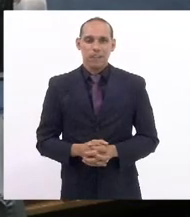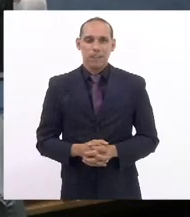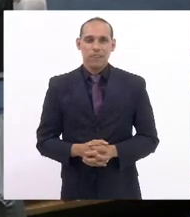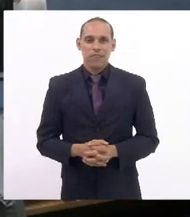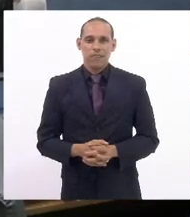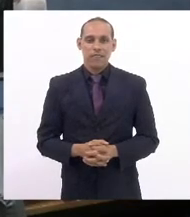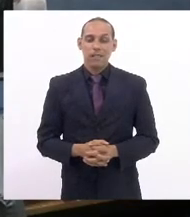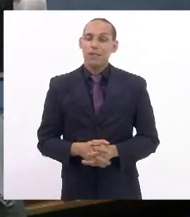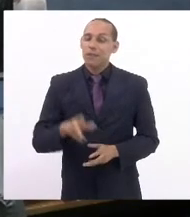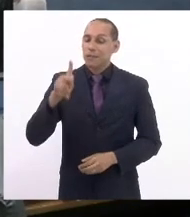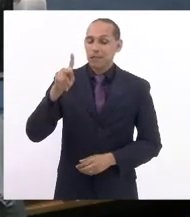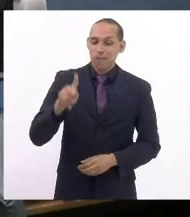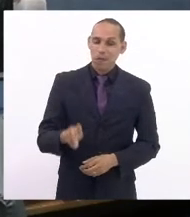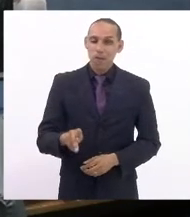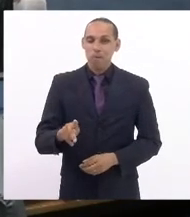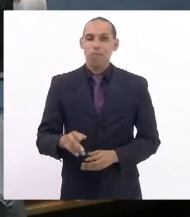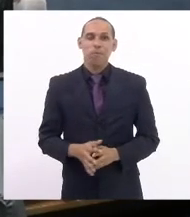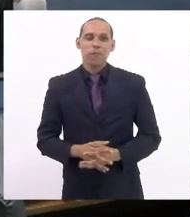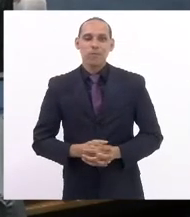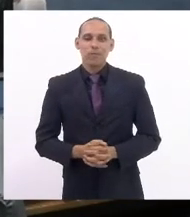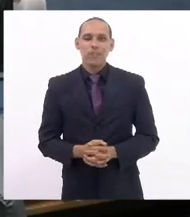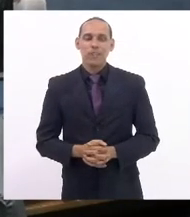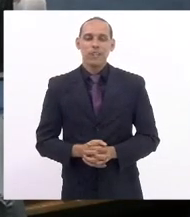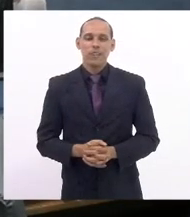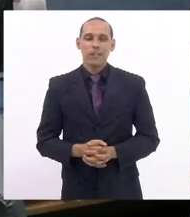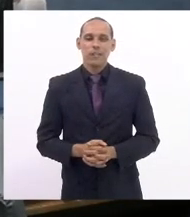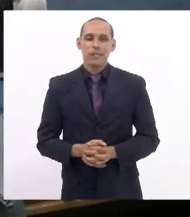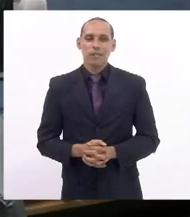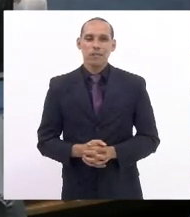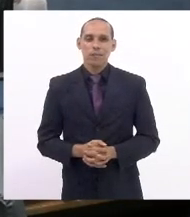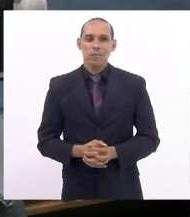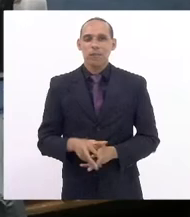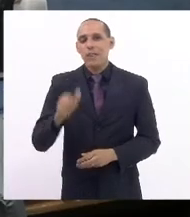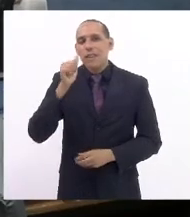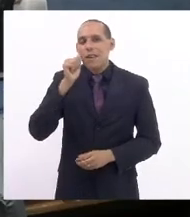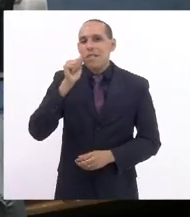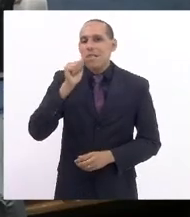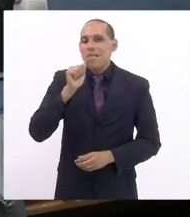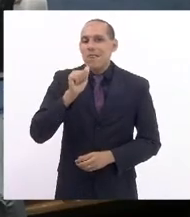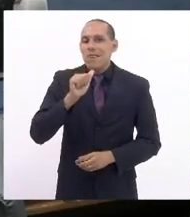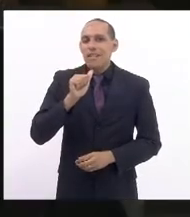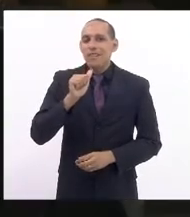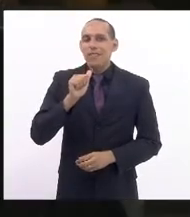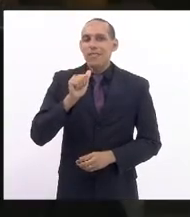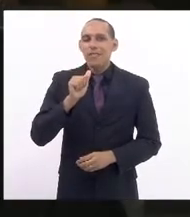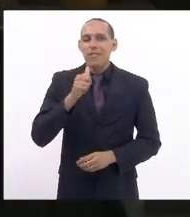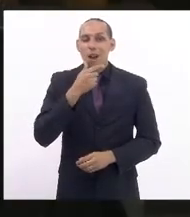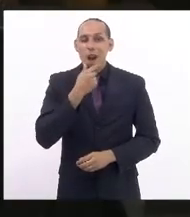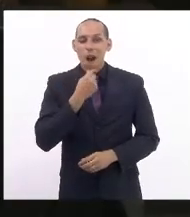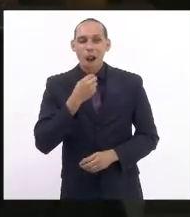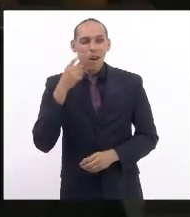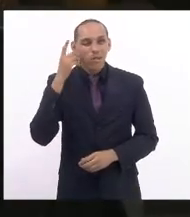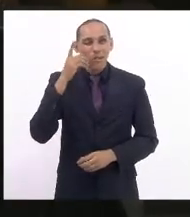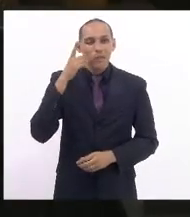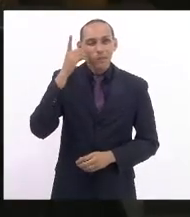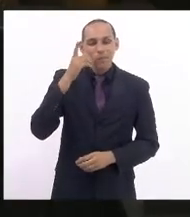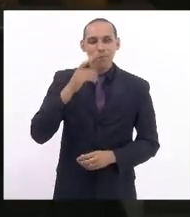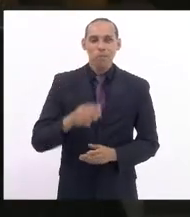Sra. Presidente, Sras. e Srs. Deputados,